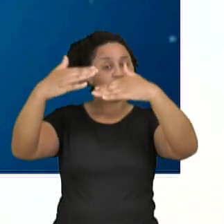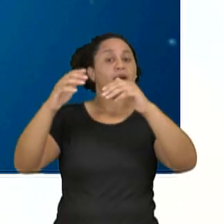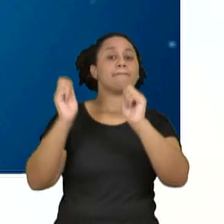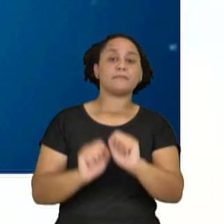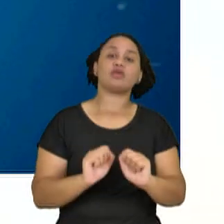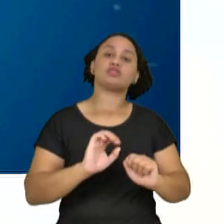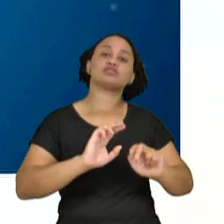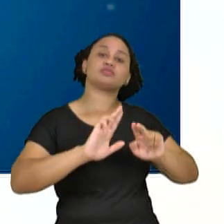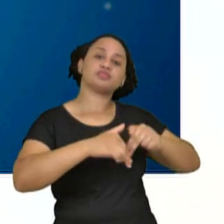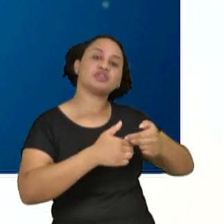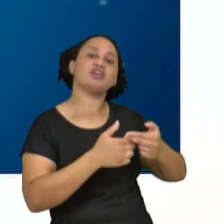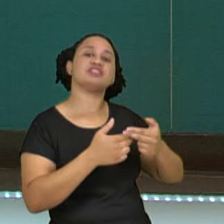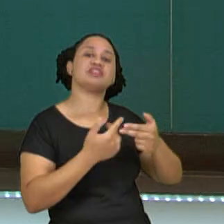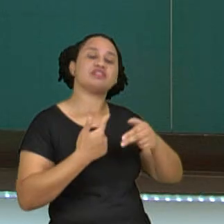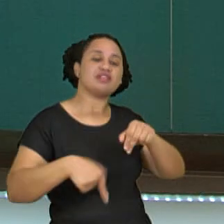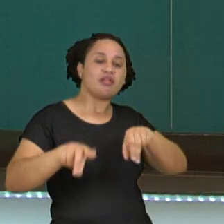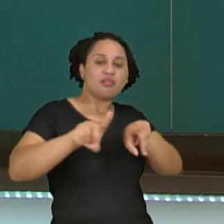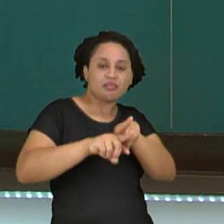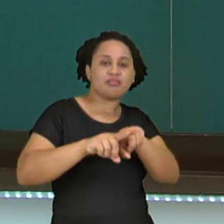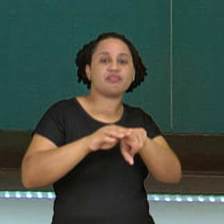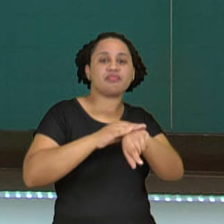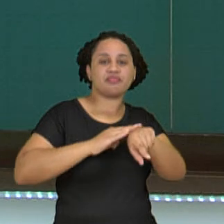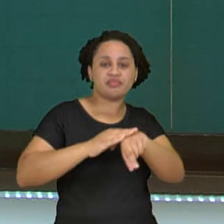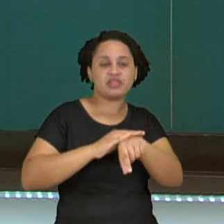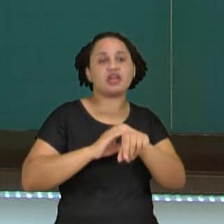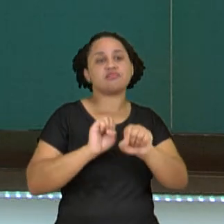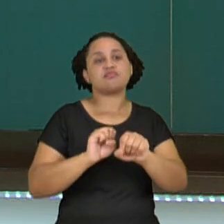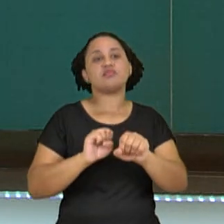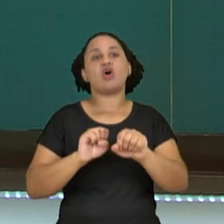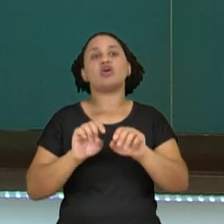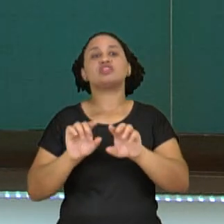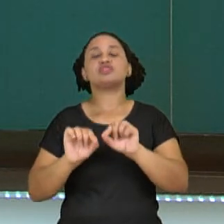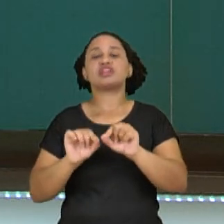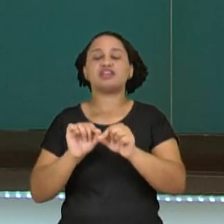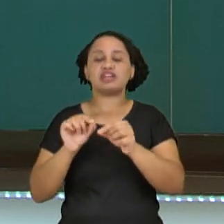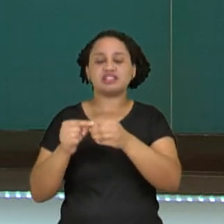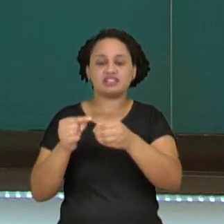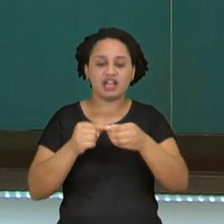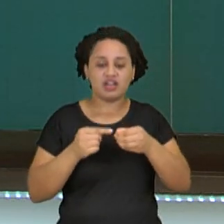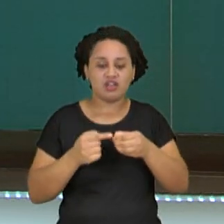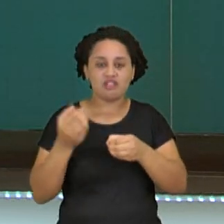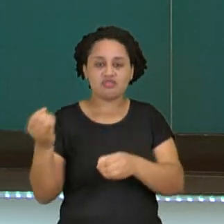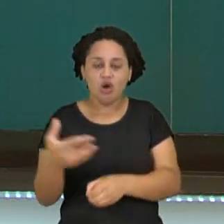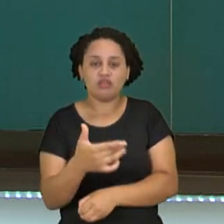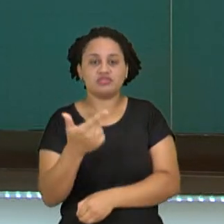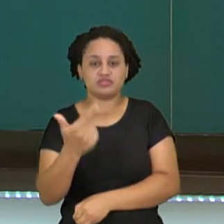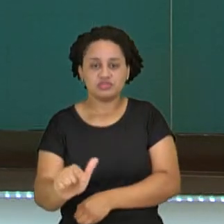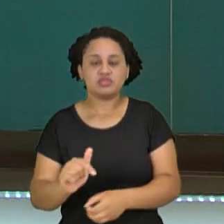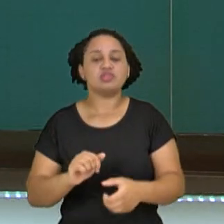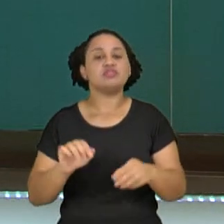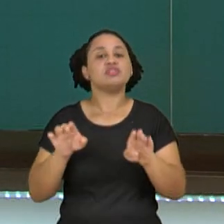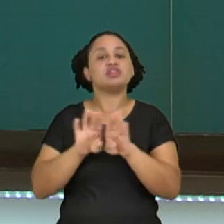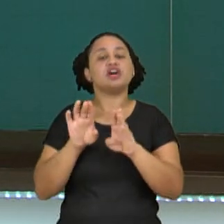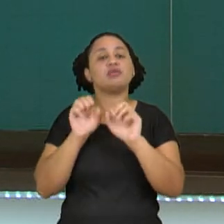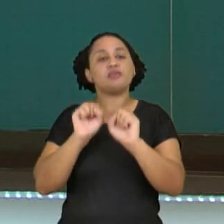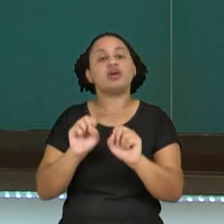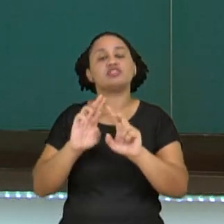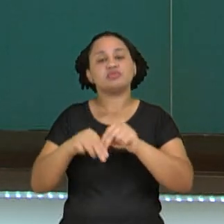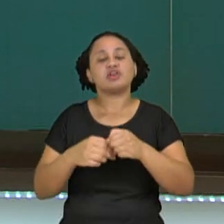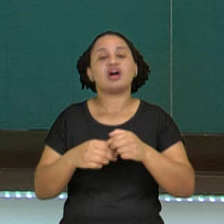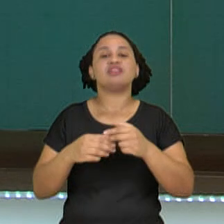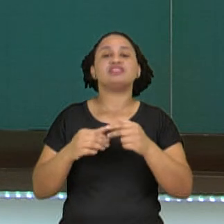por causa de regeneração, pode ser por conta de renovação celular e pode ser também por conta da reprodução.